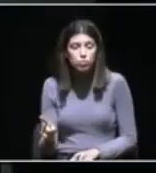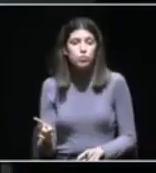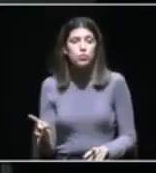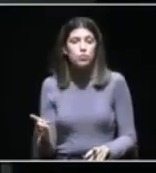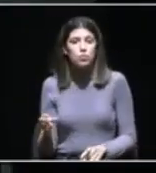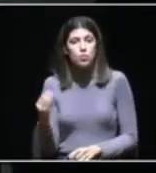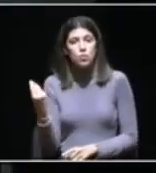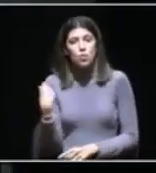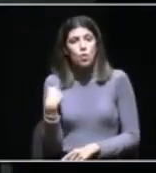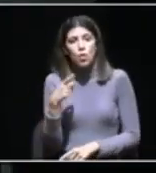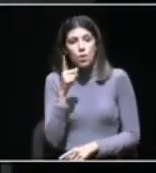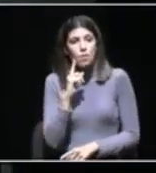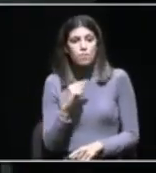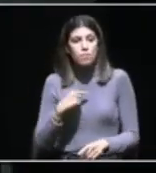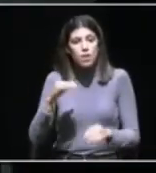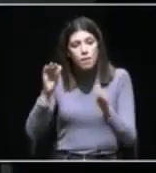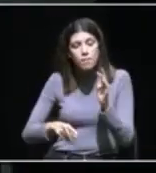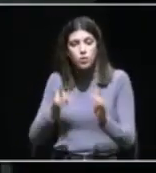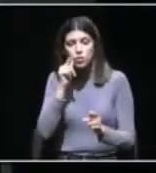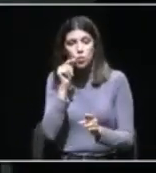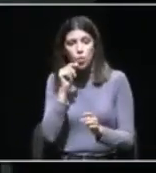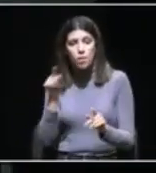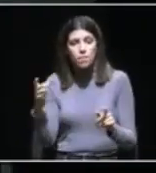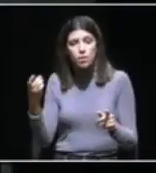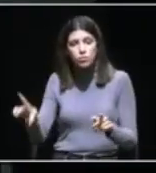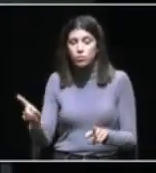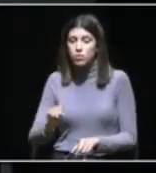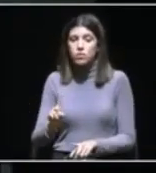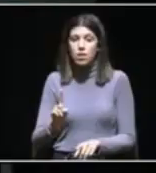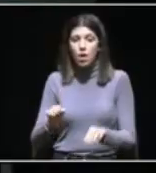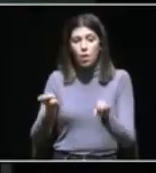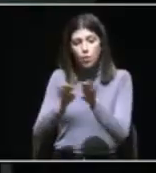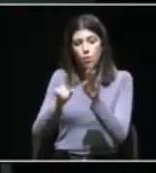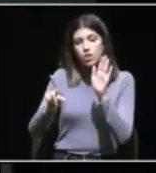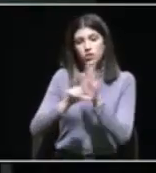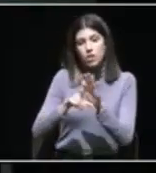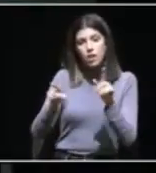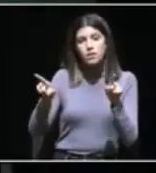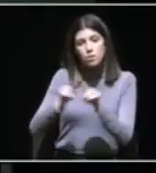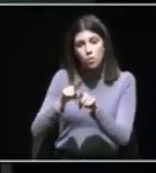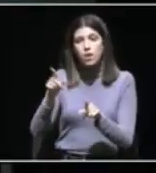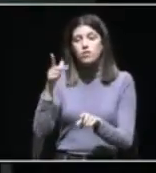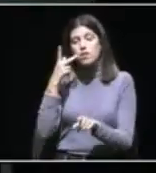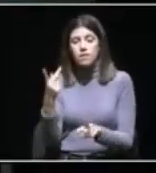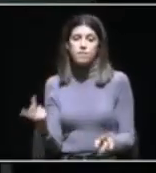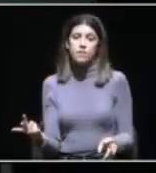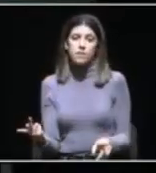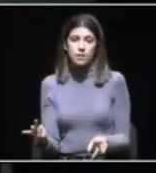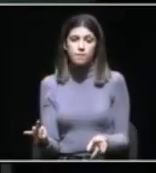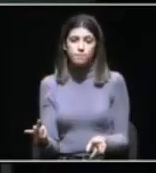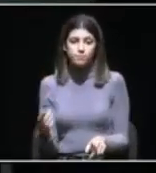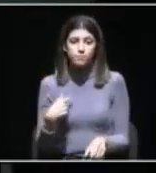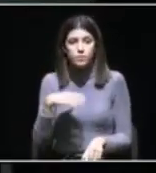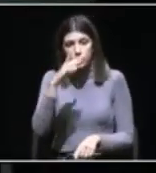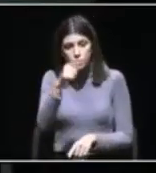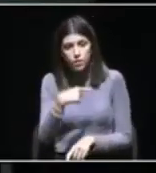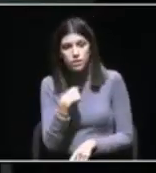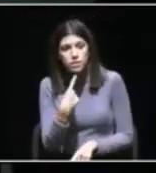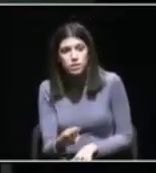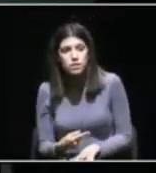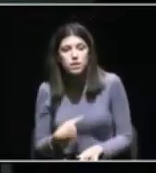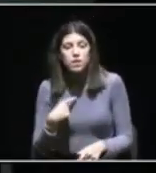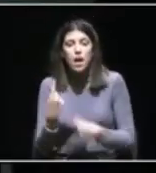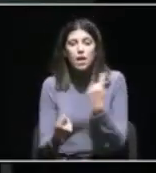e não é menos do que o homem, são iguais na lei e têm que ser iguais na vida. Os verdes reforçam ainda que, apesar de partilharmos muitas das